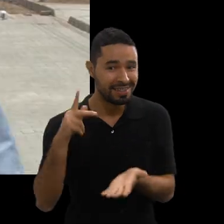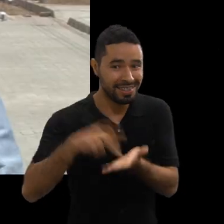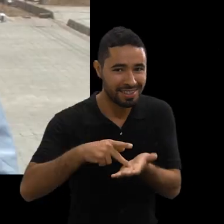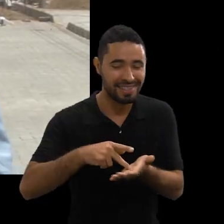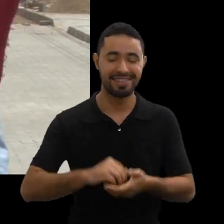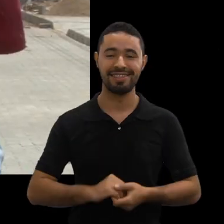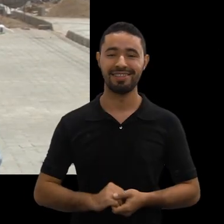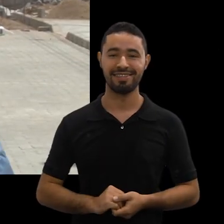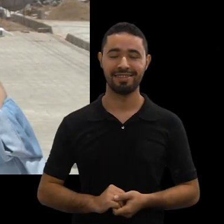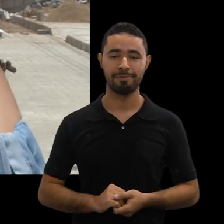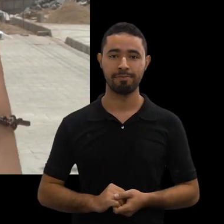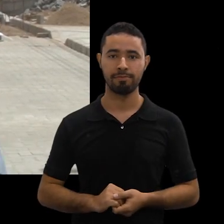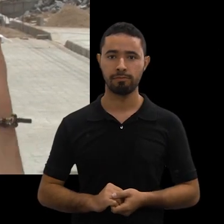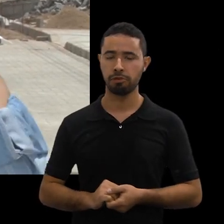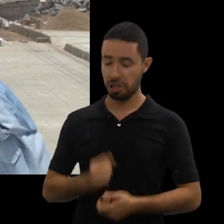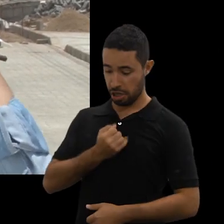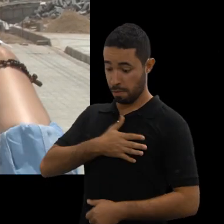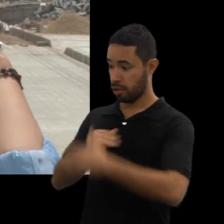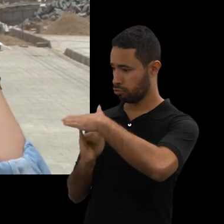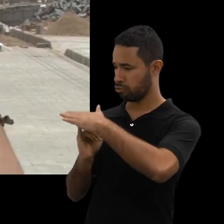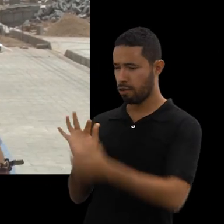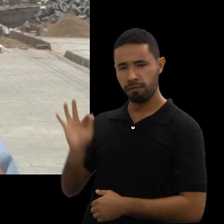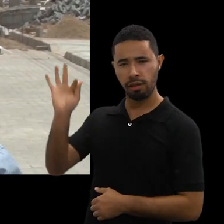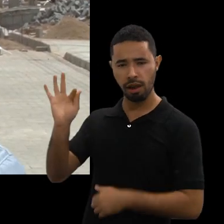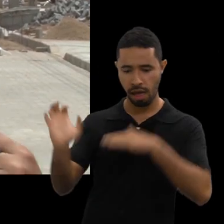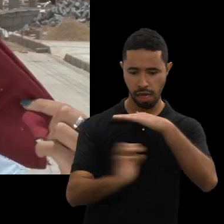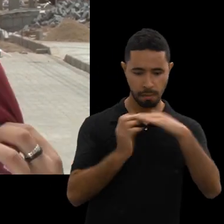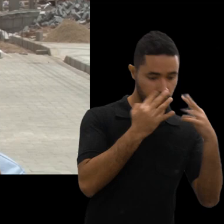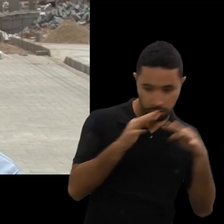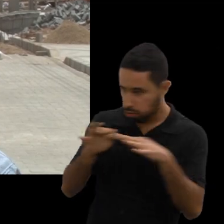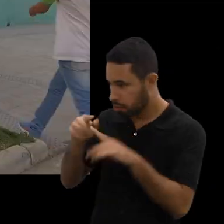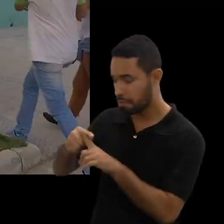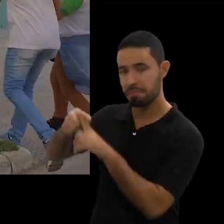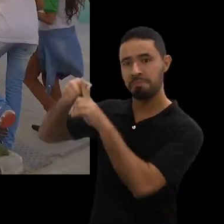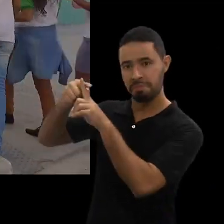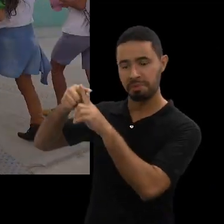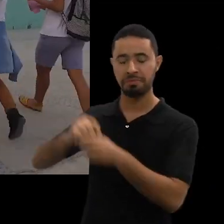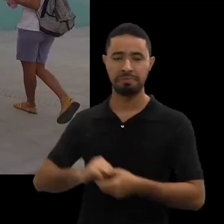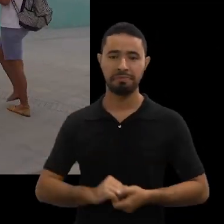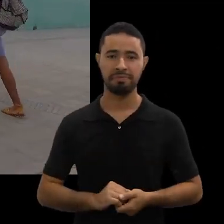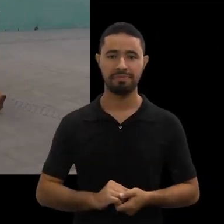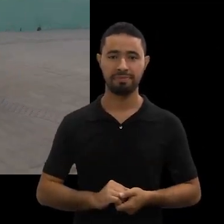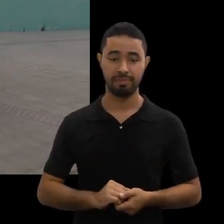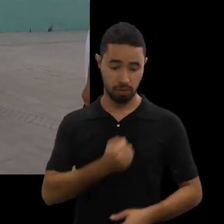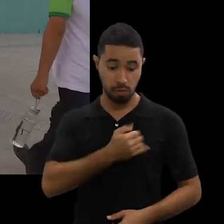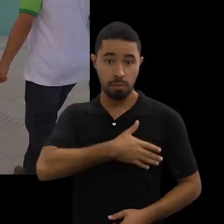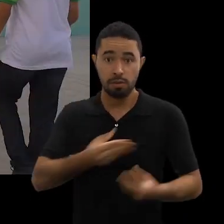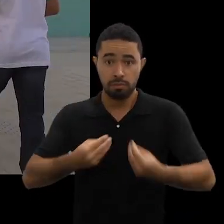alegria também, né? Por ser uma instituição federal, é vista com outros olhos pelas empresas, né? O IEF me